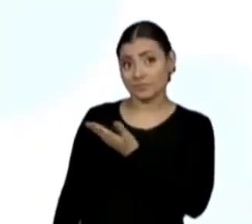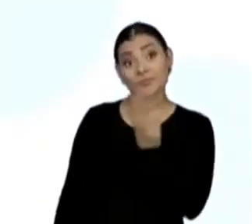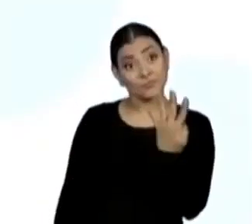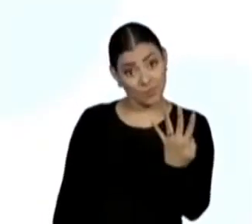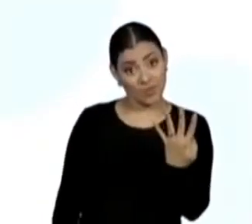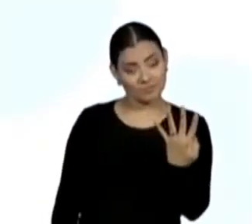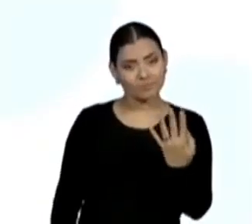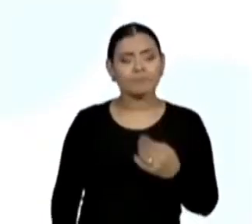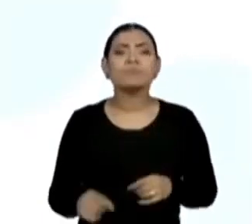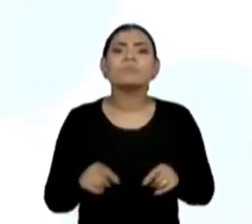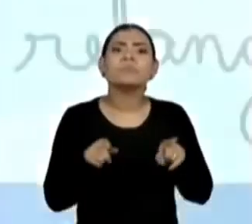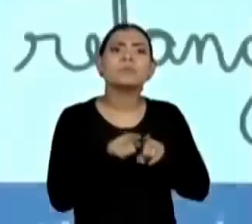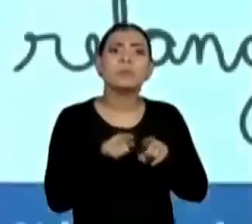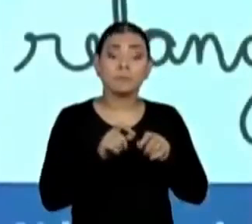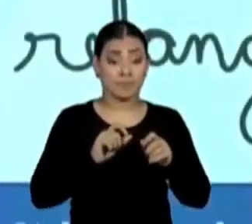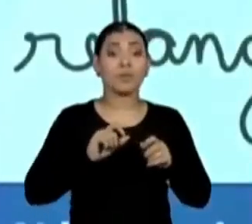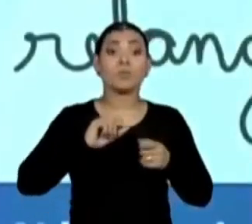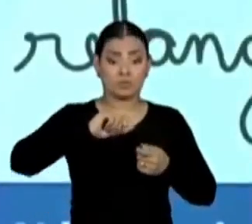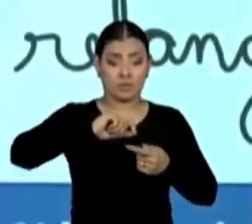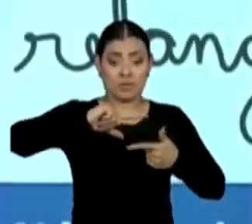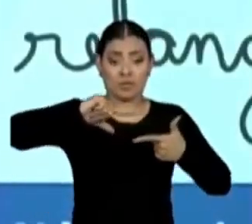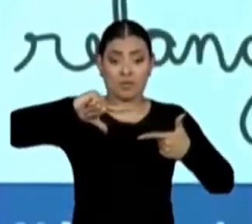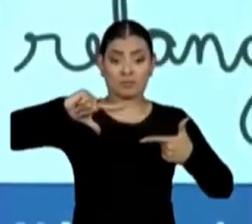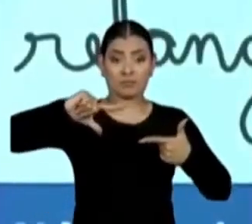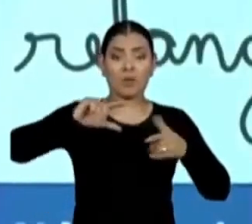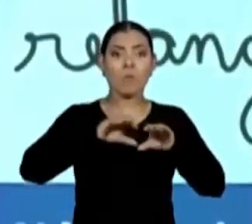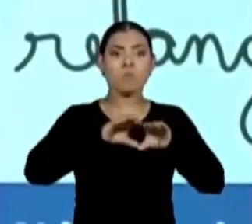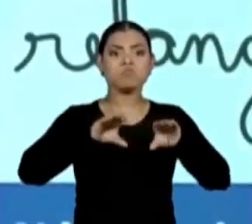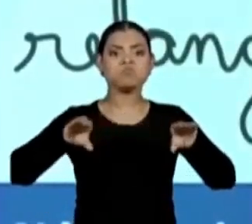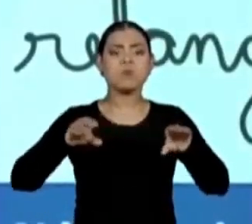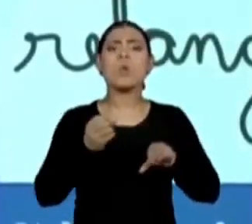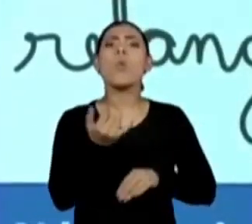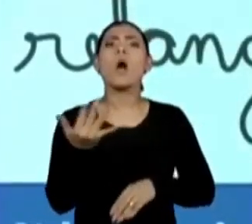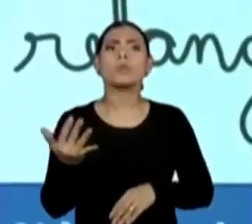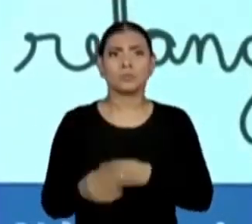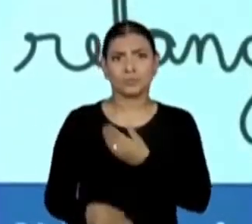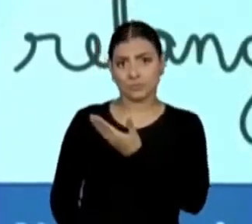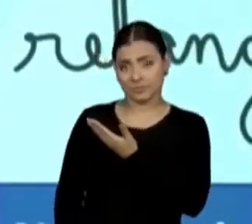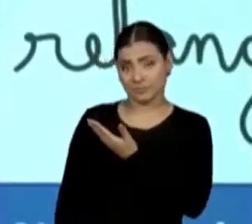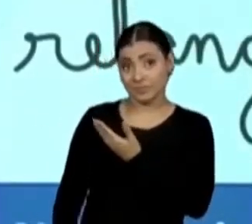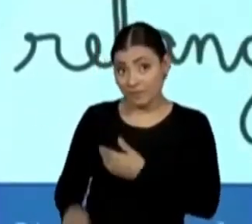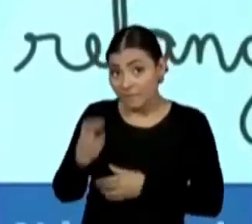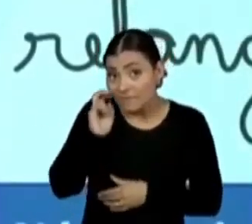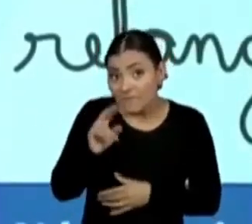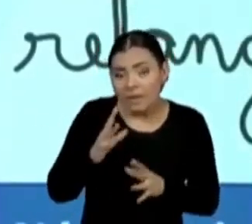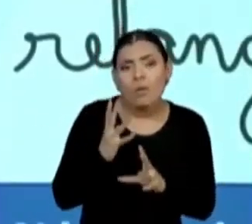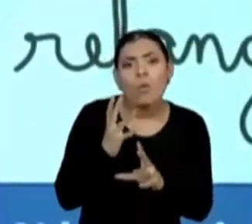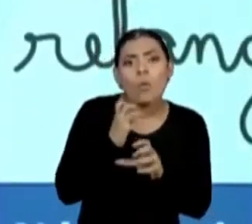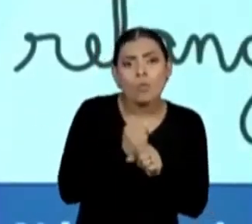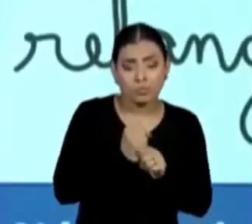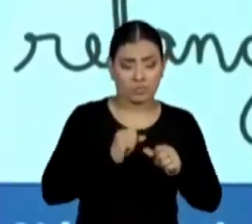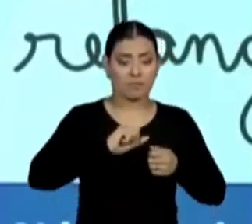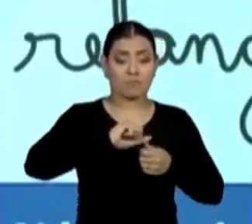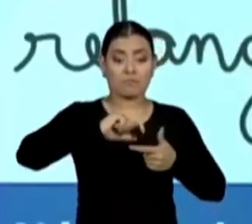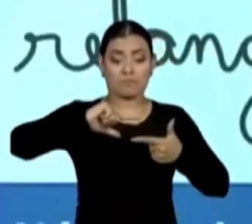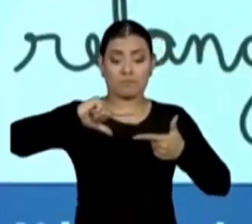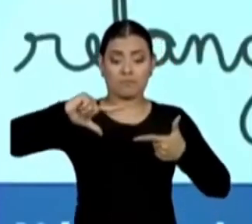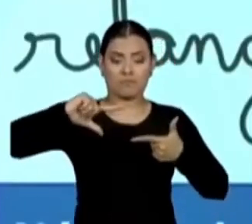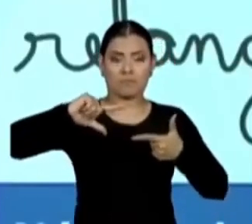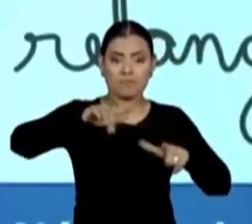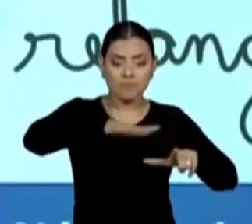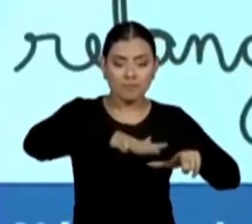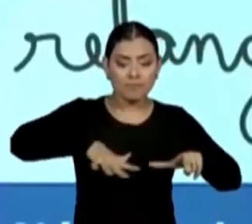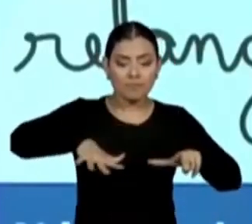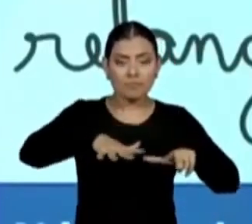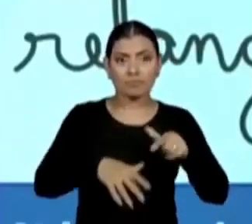e do retângulo, vamos contar, então, vamos contar, então, os vértices,